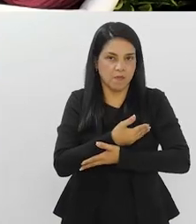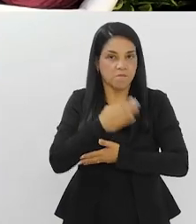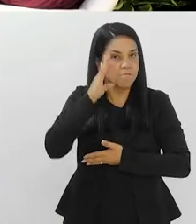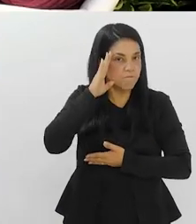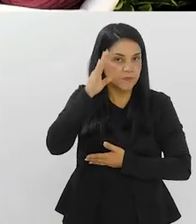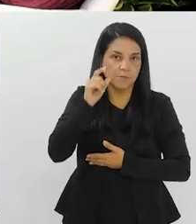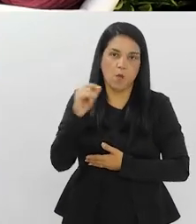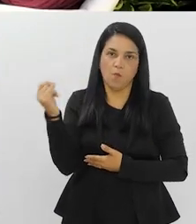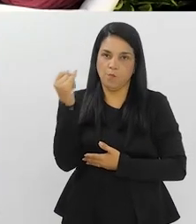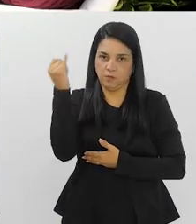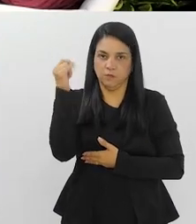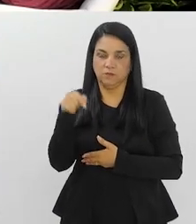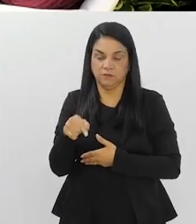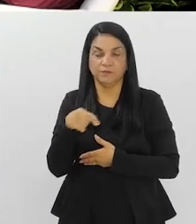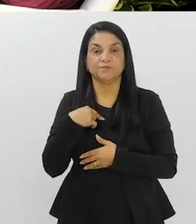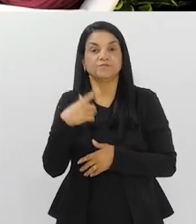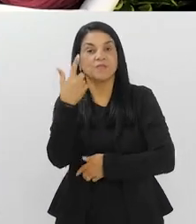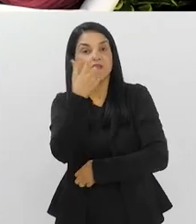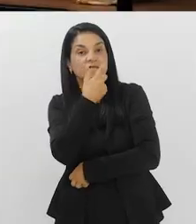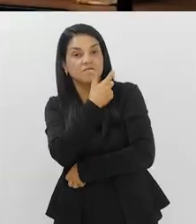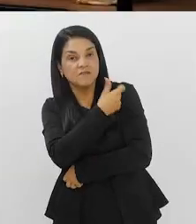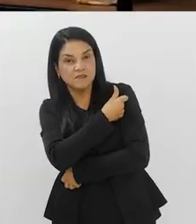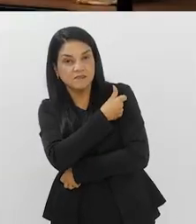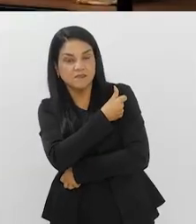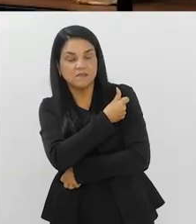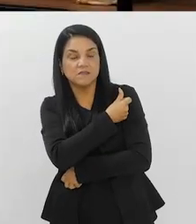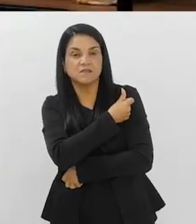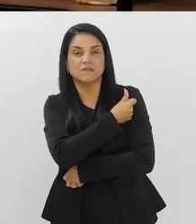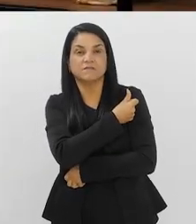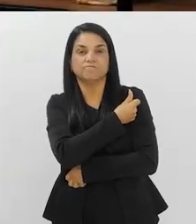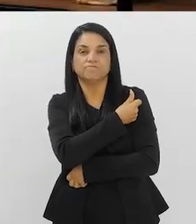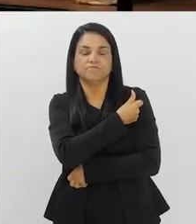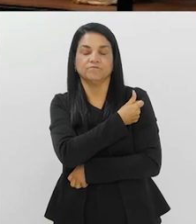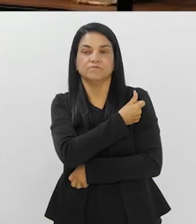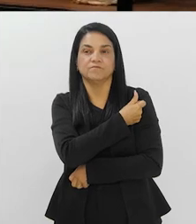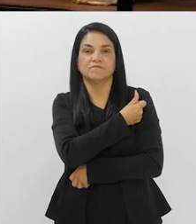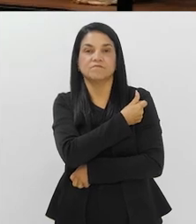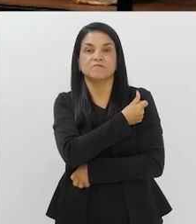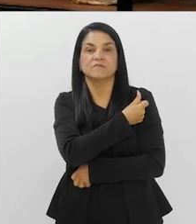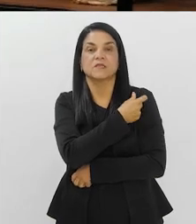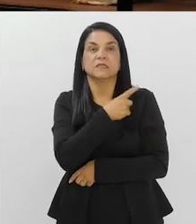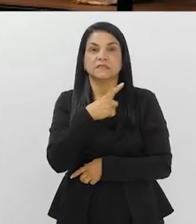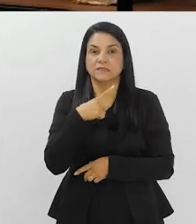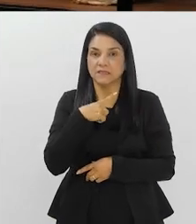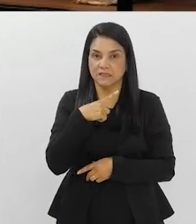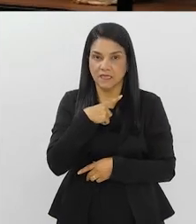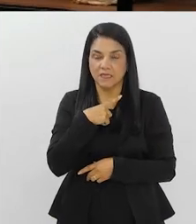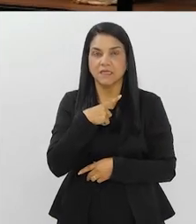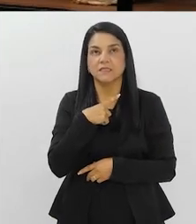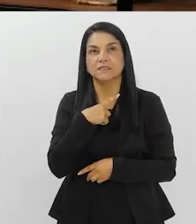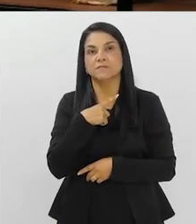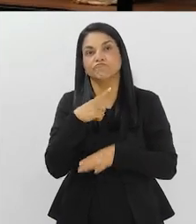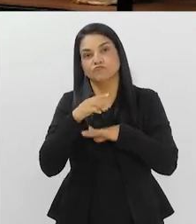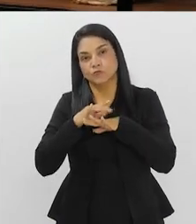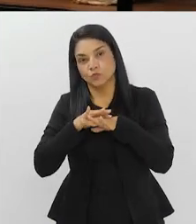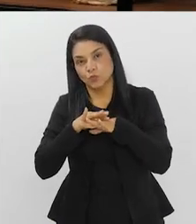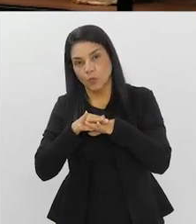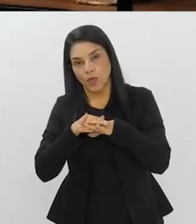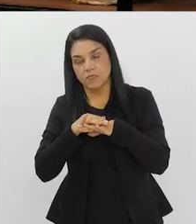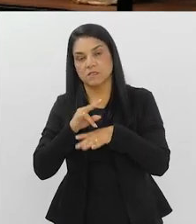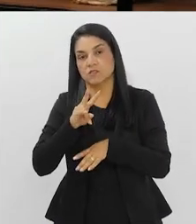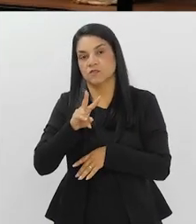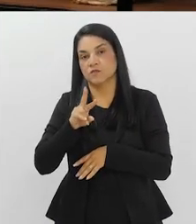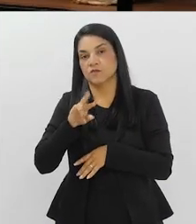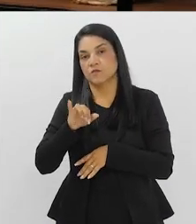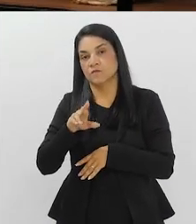isso é muito importante. E a vacina, na verdade, como a gente tem as doenças